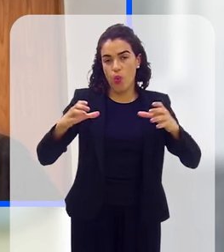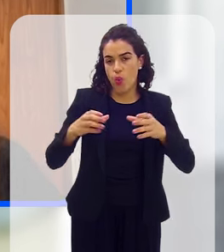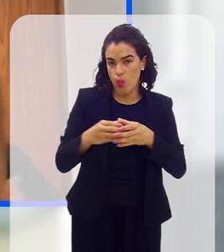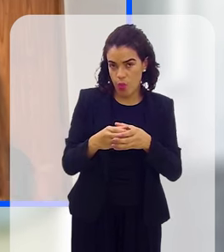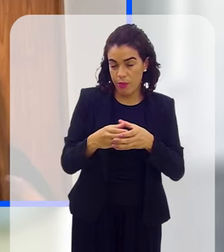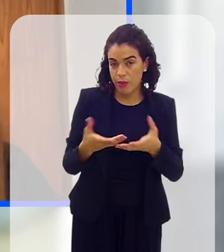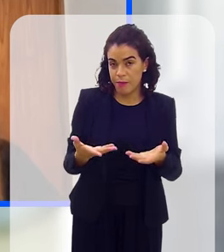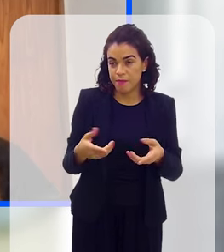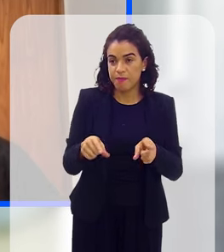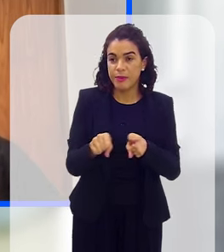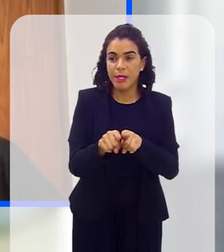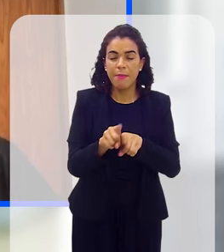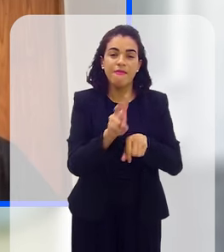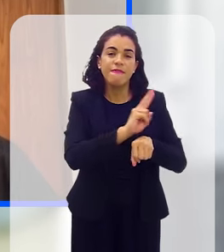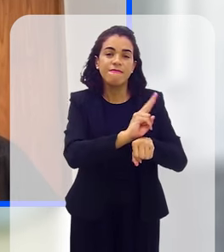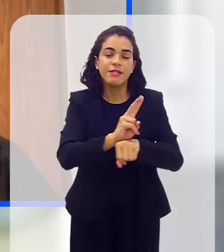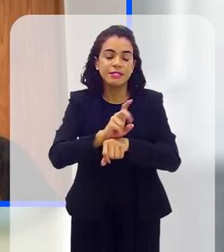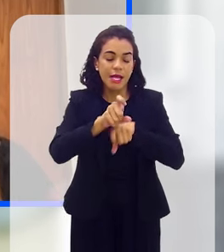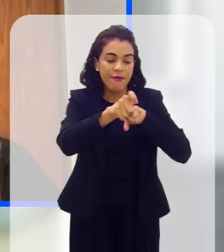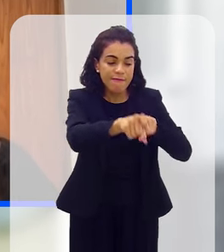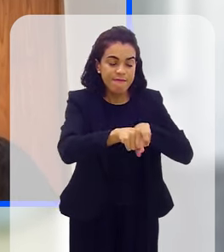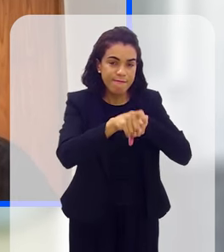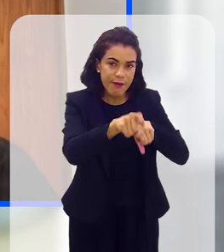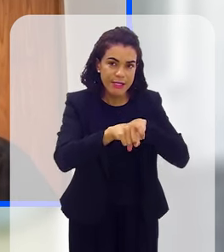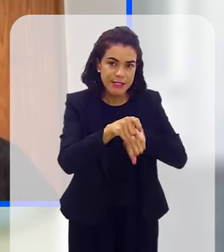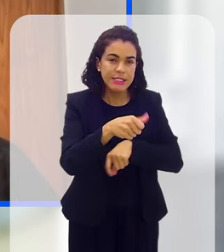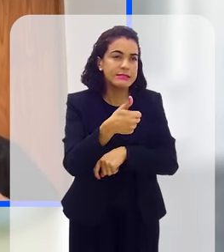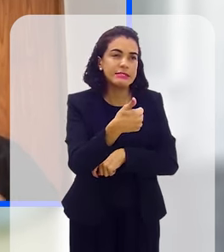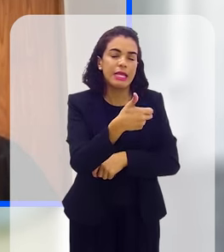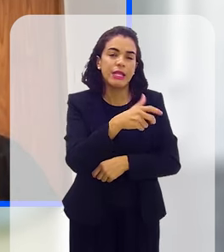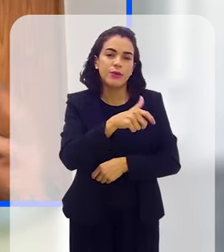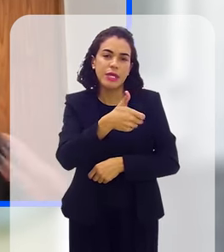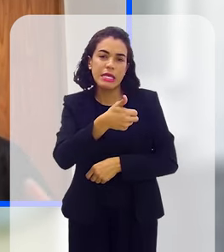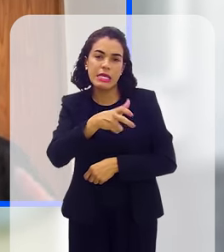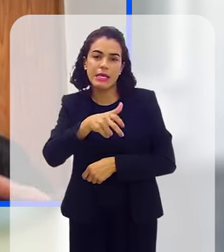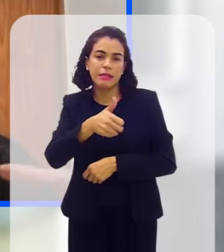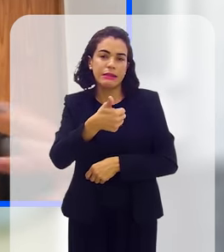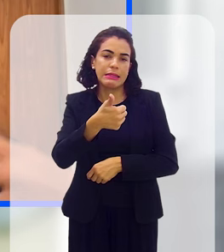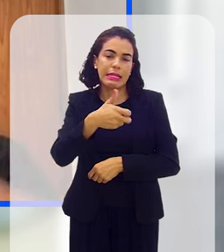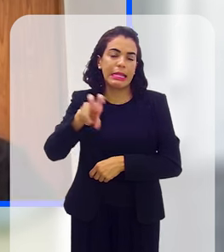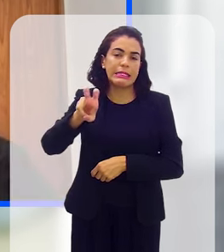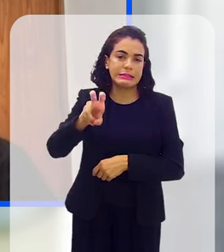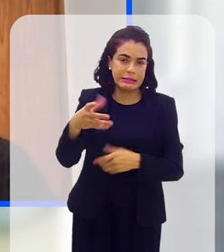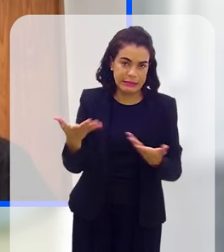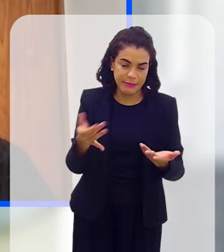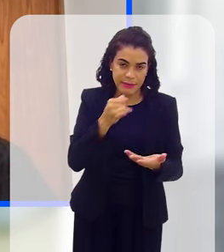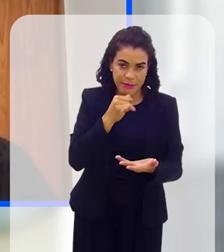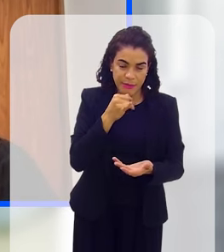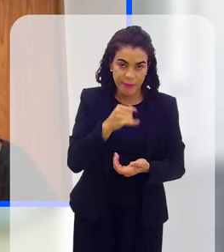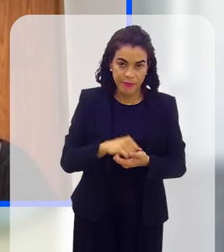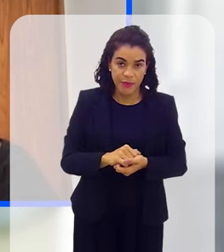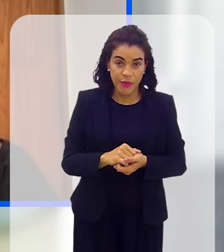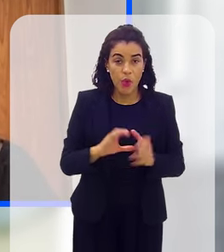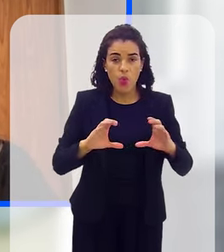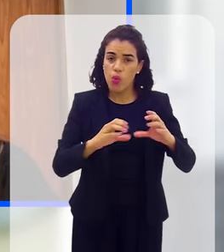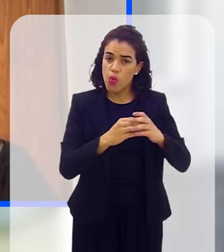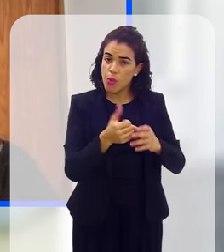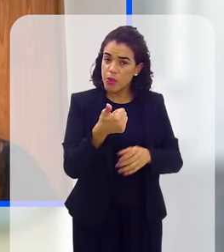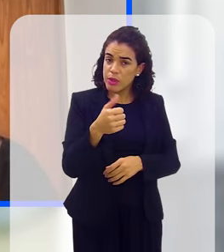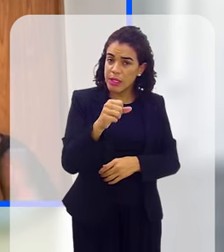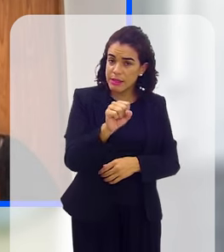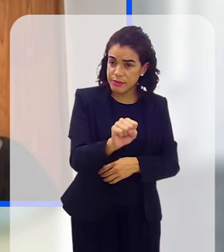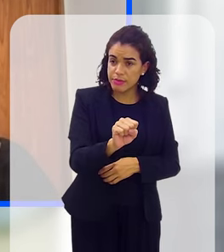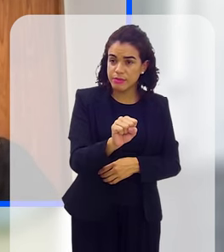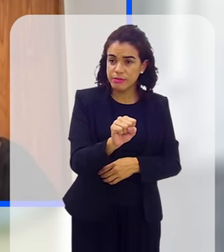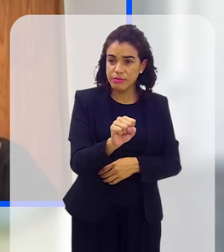outras que se vai fiscalizar uma fazenda com cento e poucos trabalhadores, um grupo de 18, que é o núcleo base, que forma